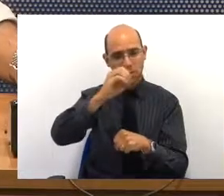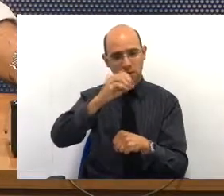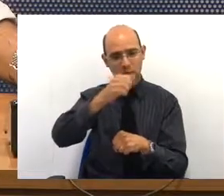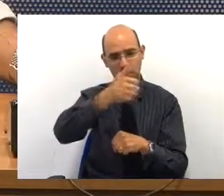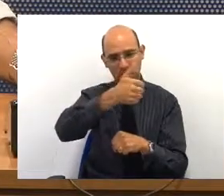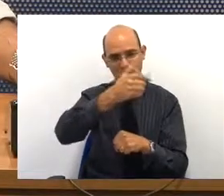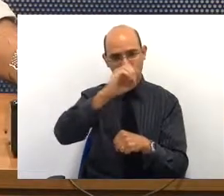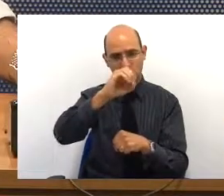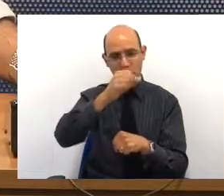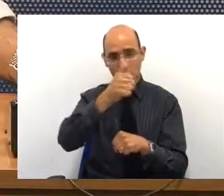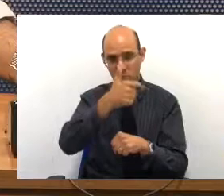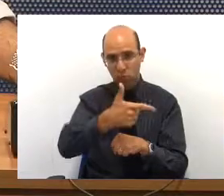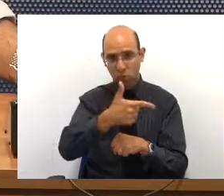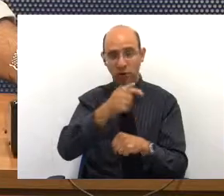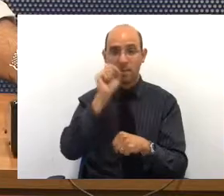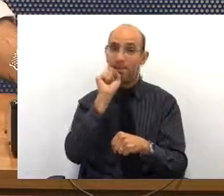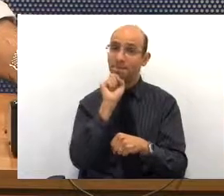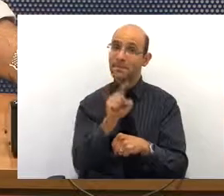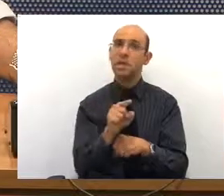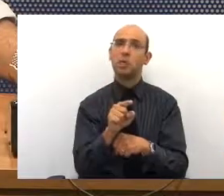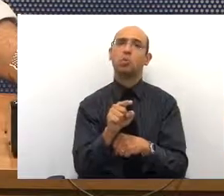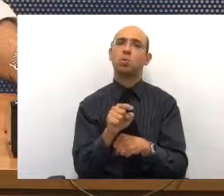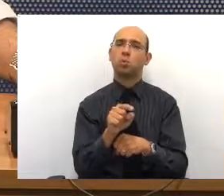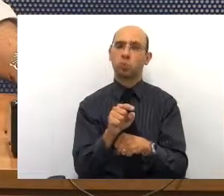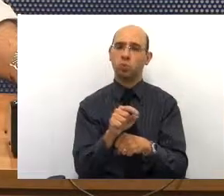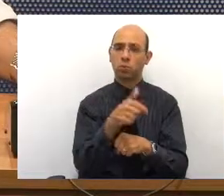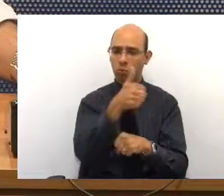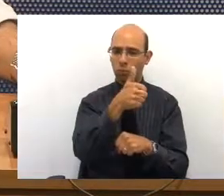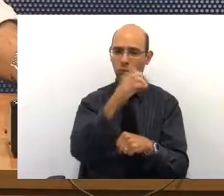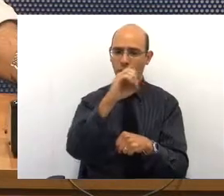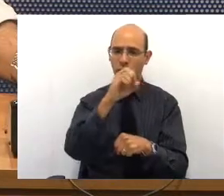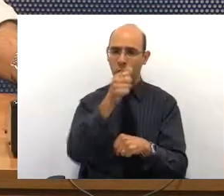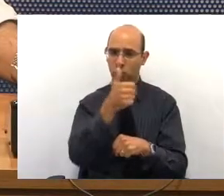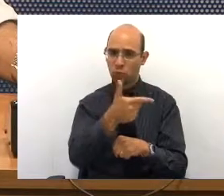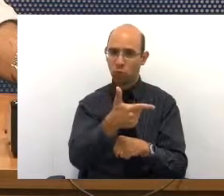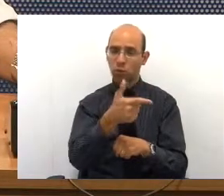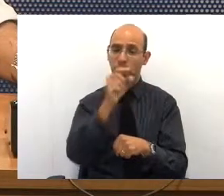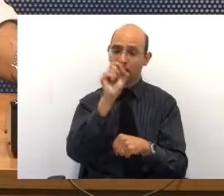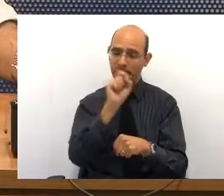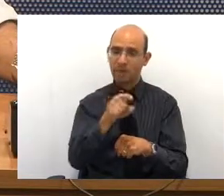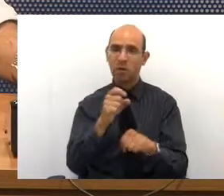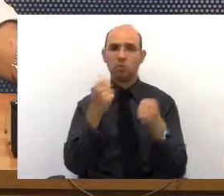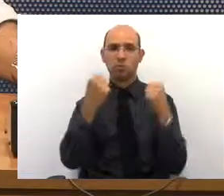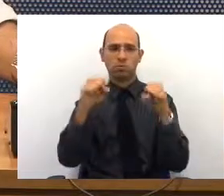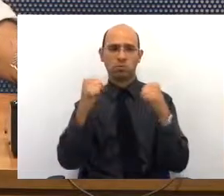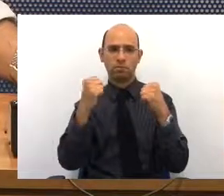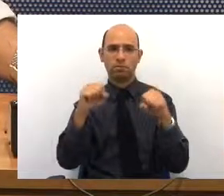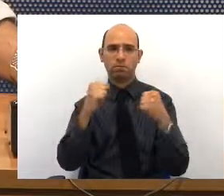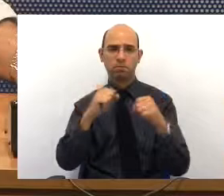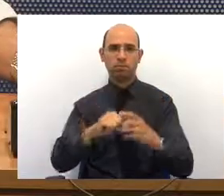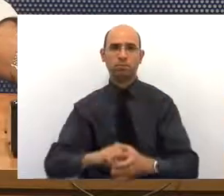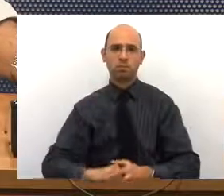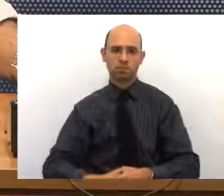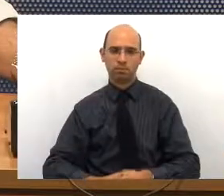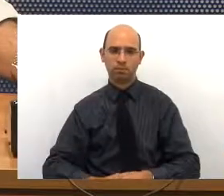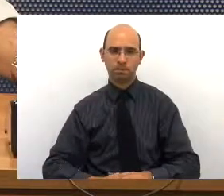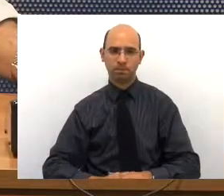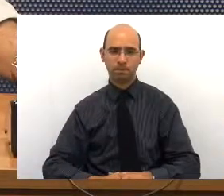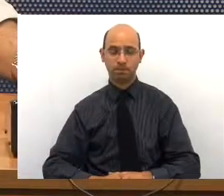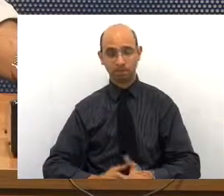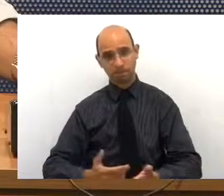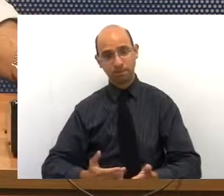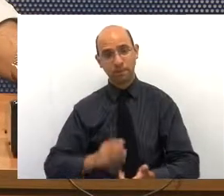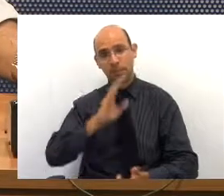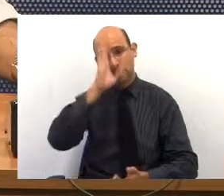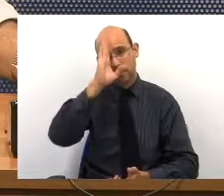sessões de fisioterapia. Foram feitas 102 mil sessões de fisioterapia. Principalmente